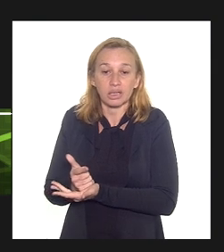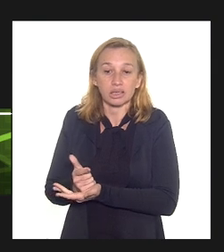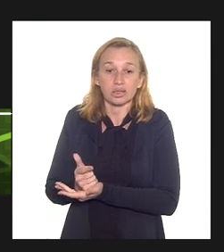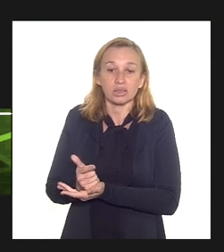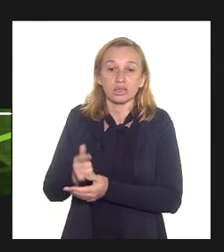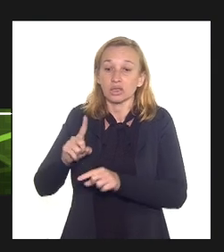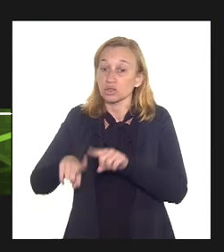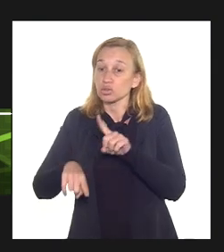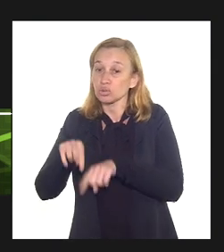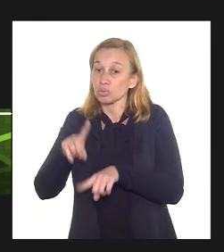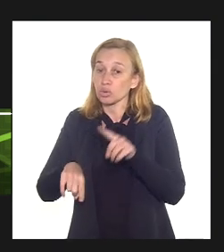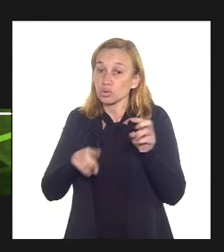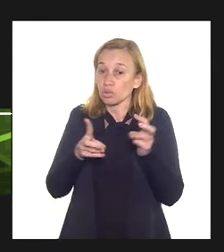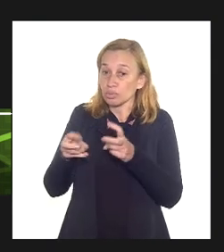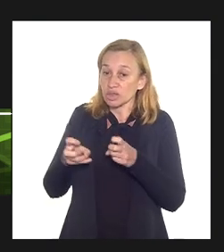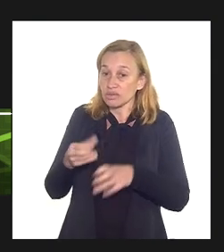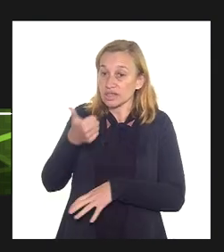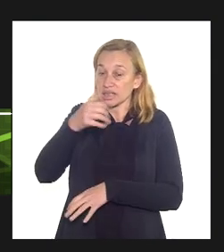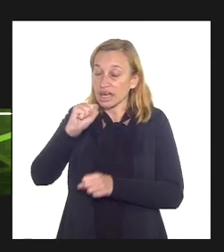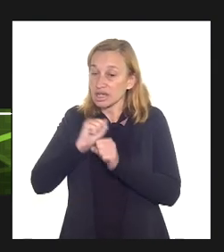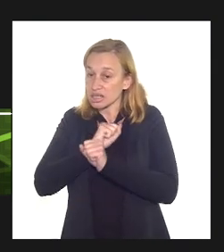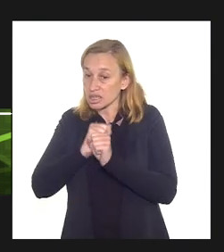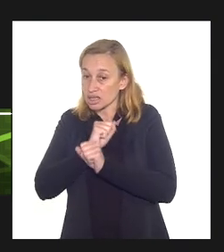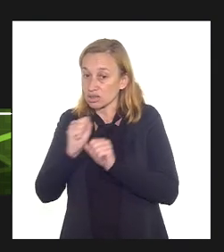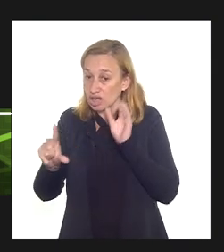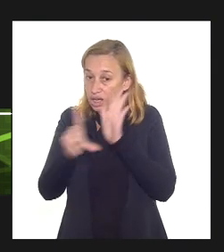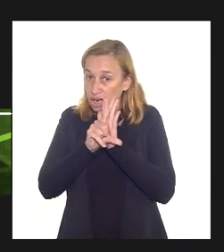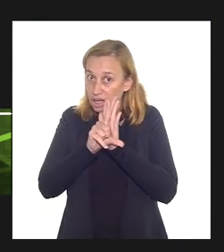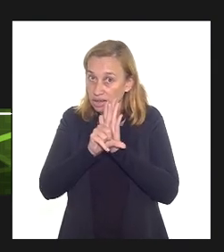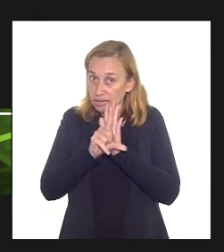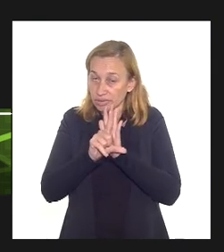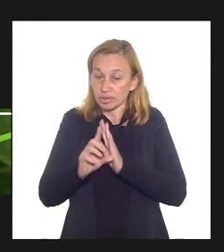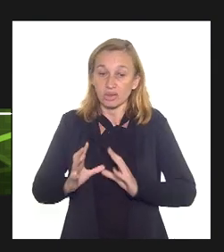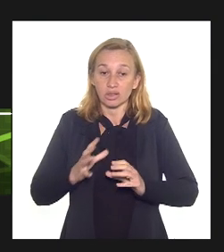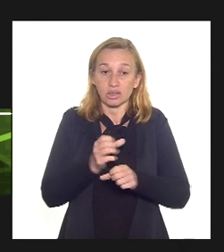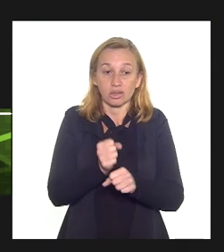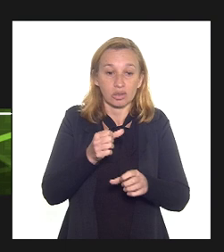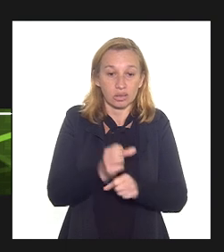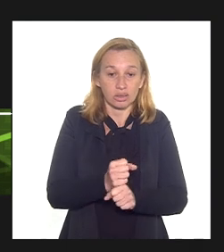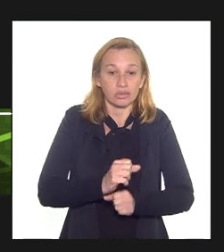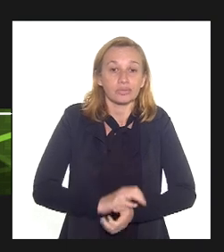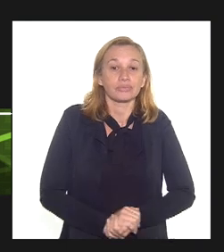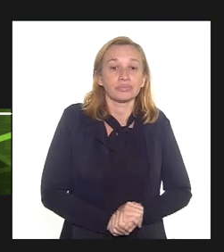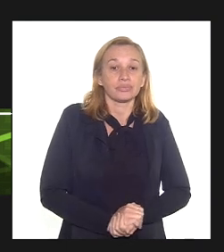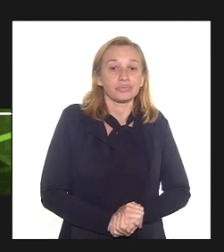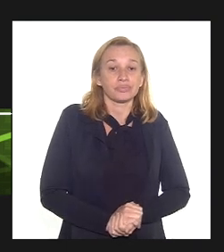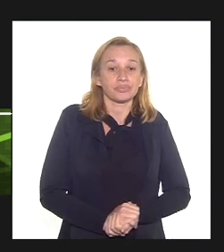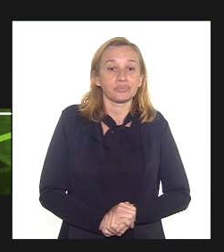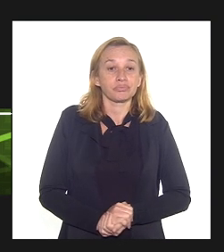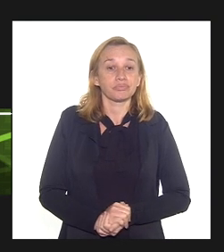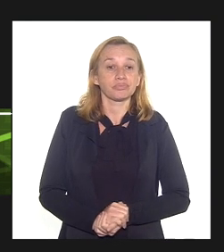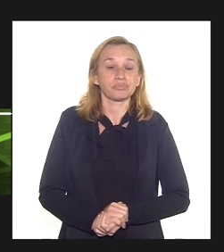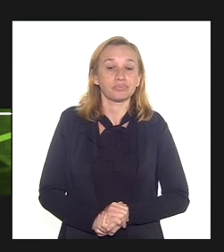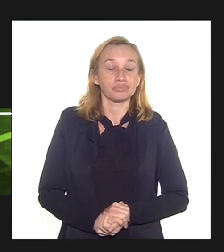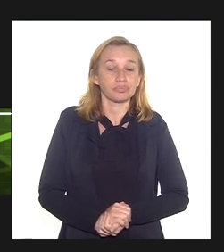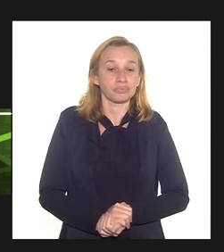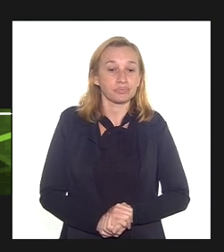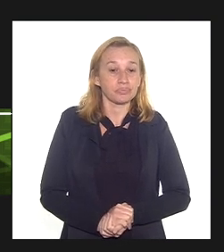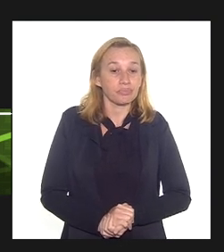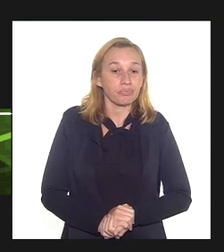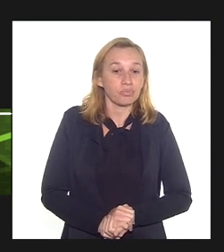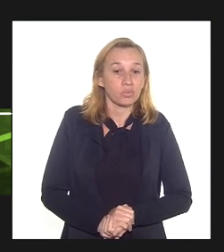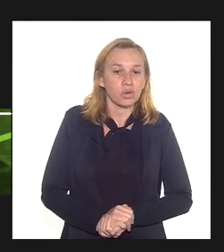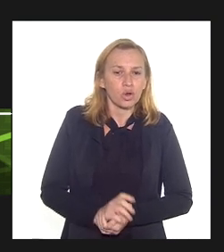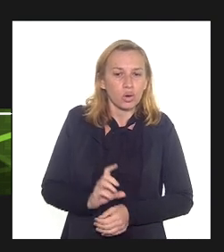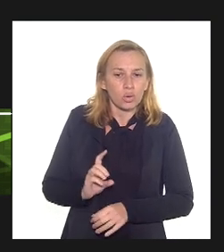equipamentos observando os 10 anos definidos na legislação tributária. Doutor Gadeira Perfeito Doutor, por